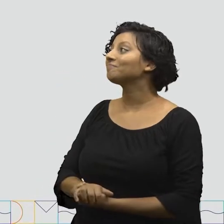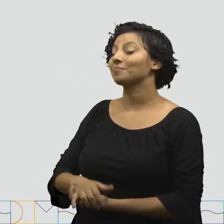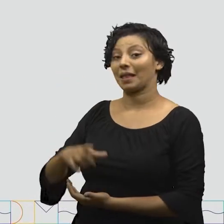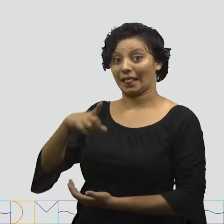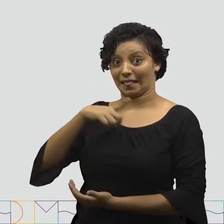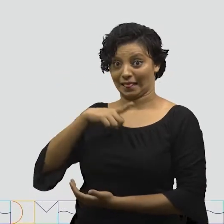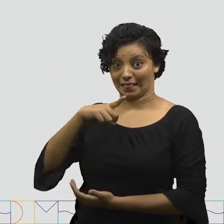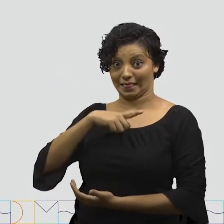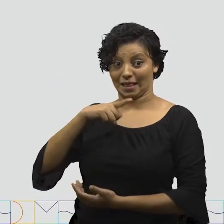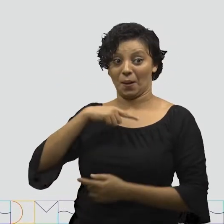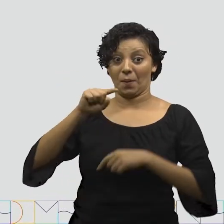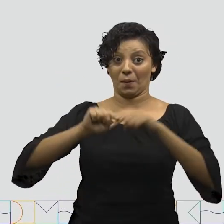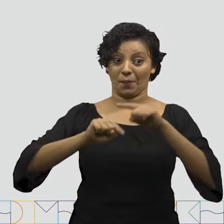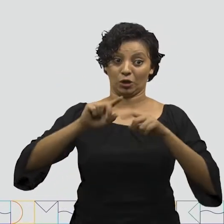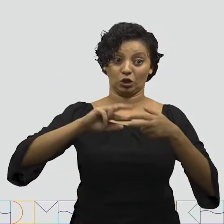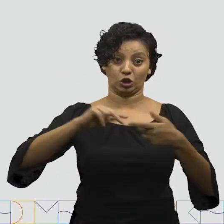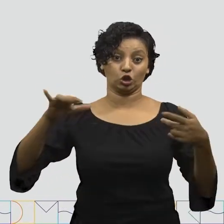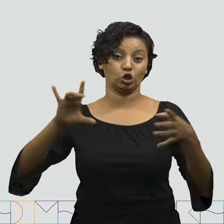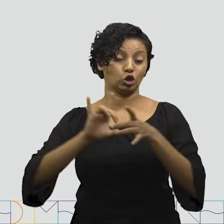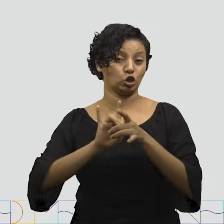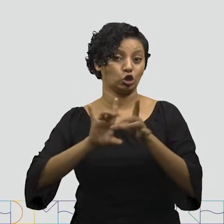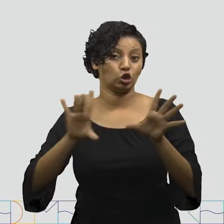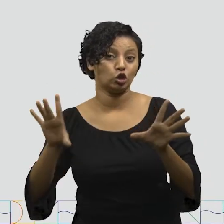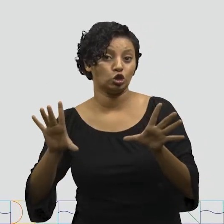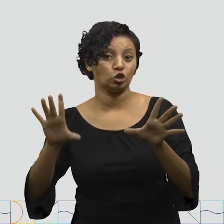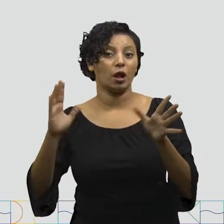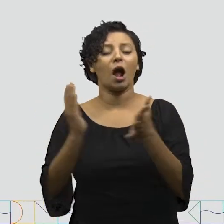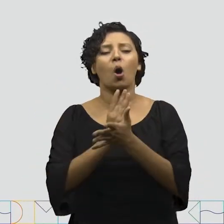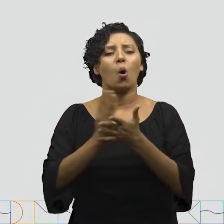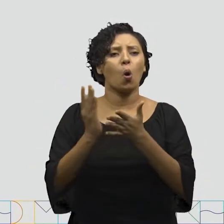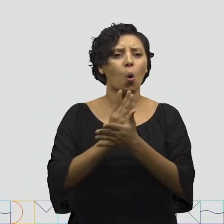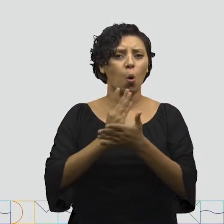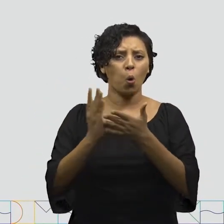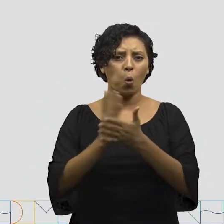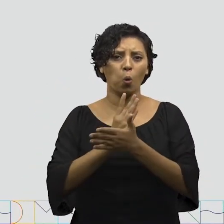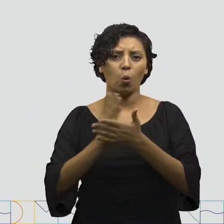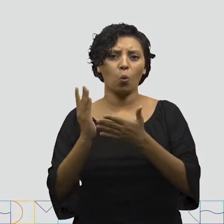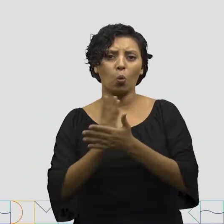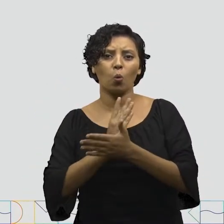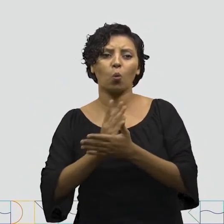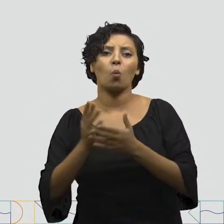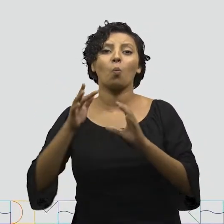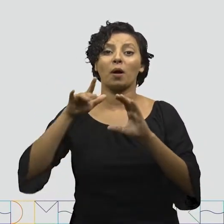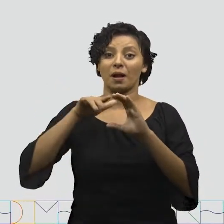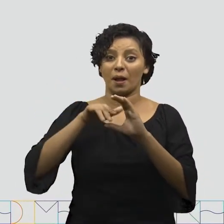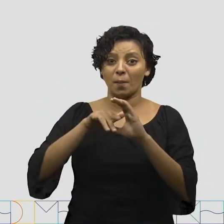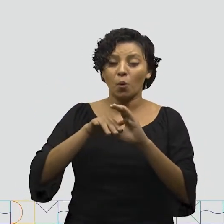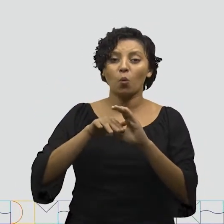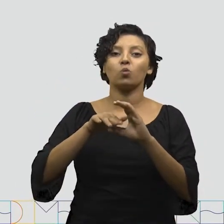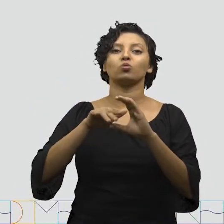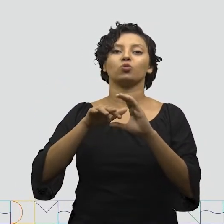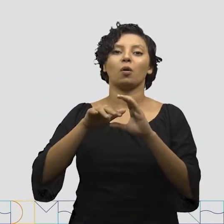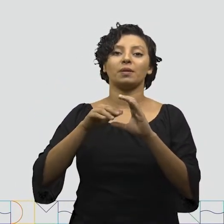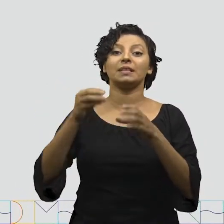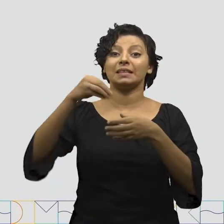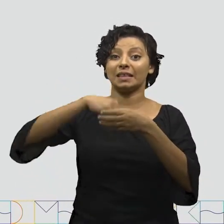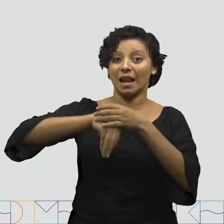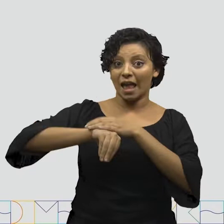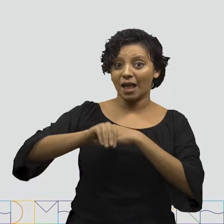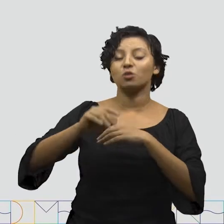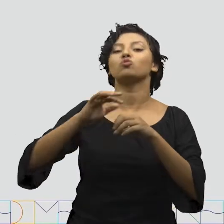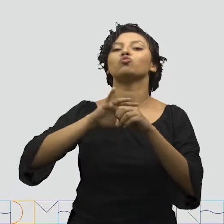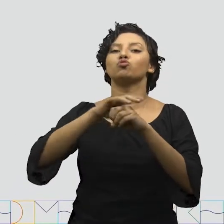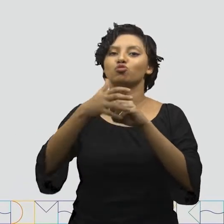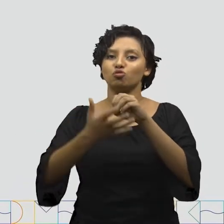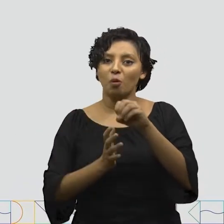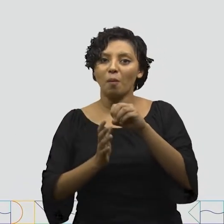genético solto dentro da célula. Muitas organelas do tipo ribossomos em seu citoplasma. Membrana